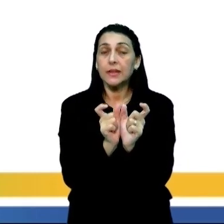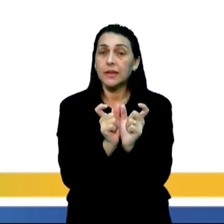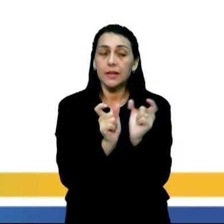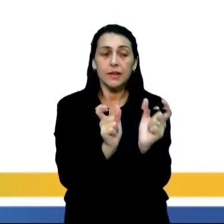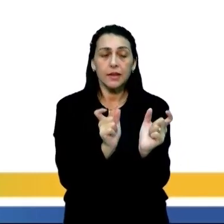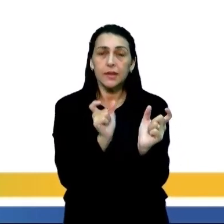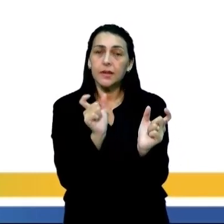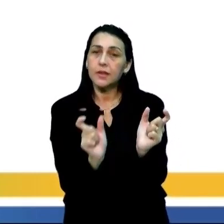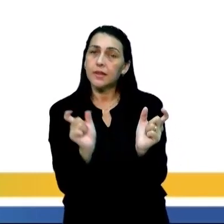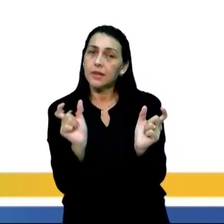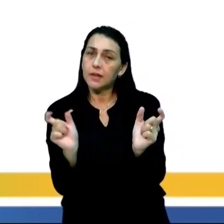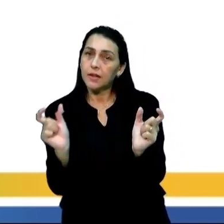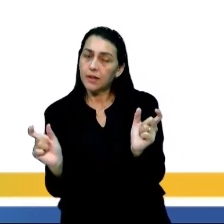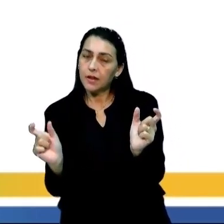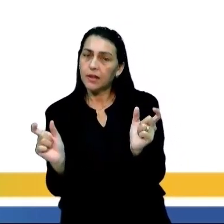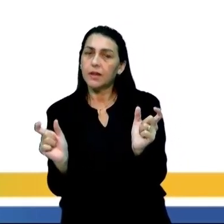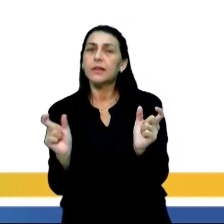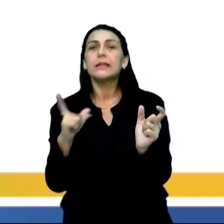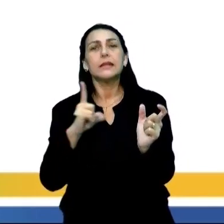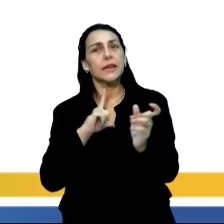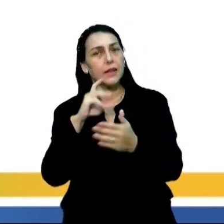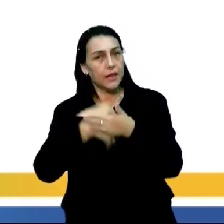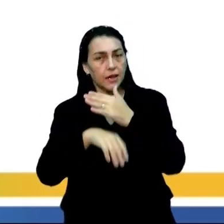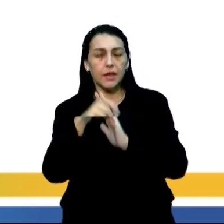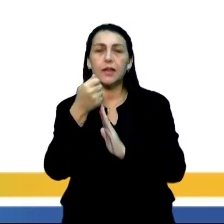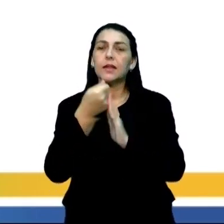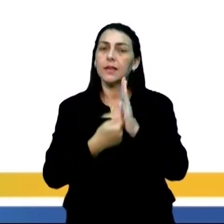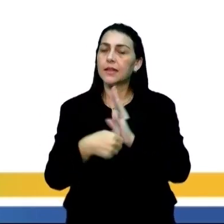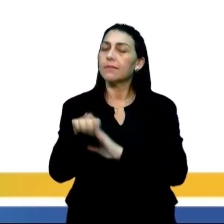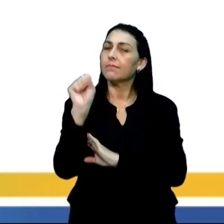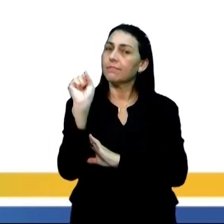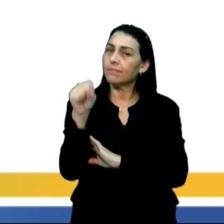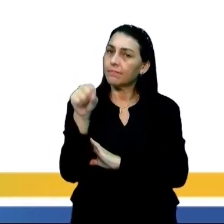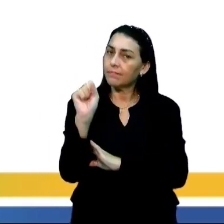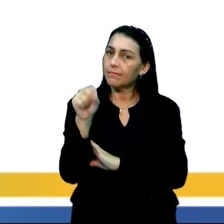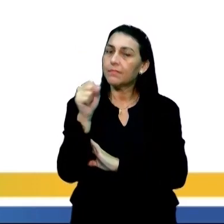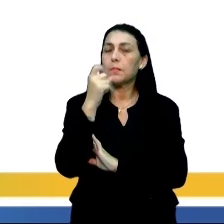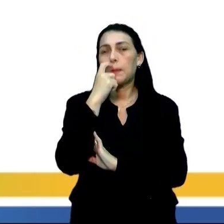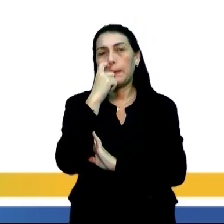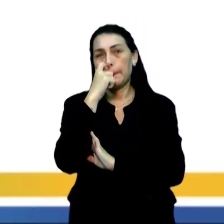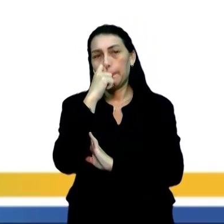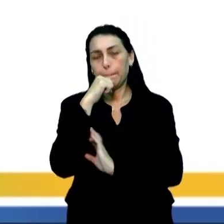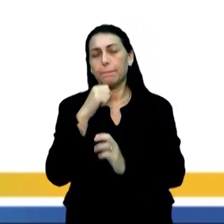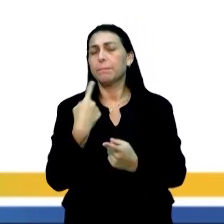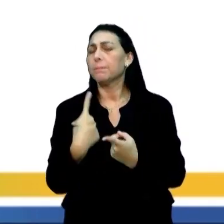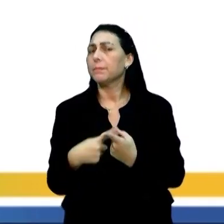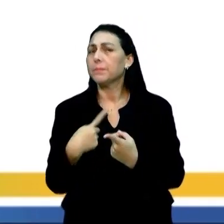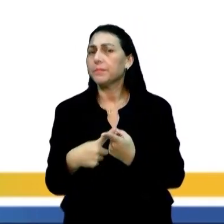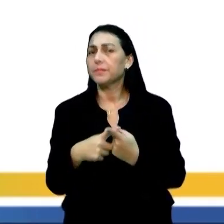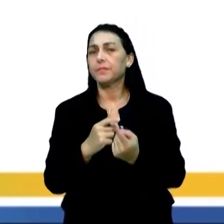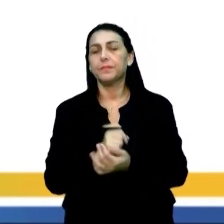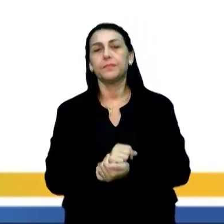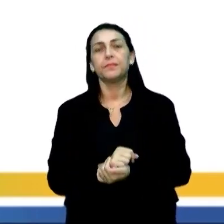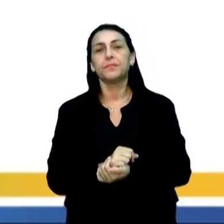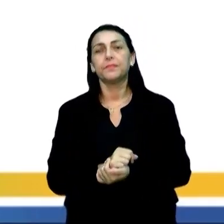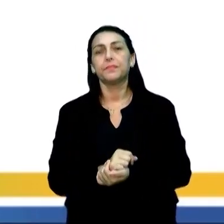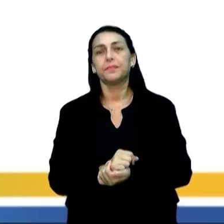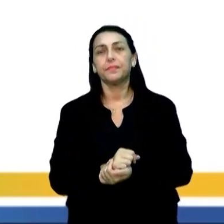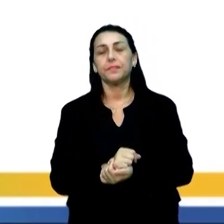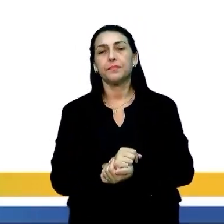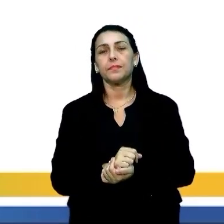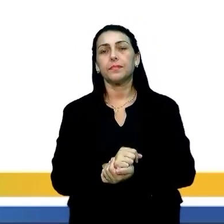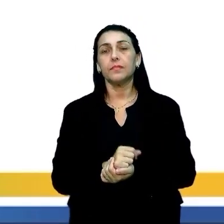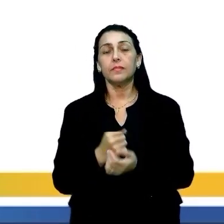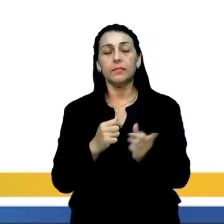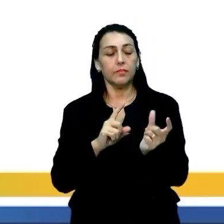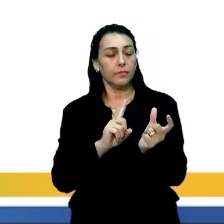tenho separação silábica, professora, dentro da redação do Enem? Sim, separação silábica. Por quê? Porque, vamos dizer que a